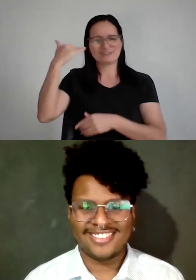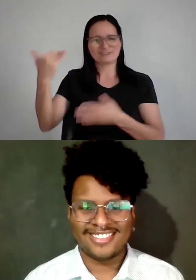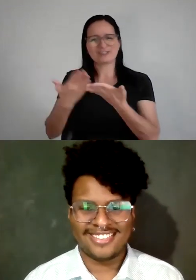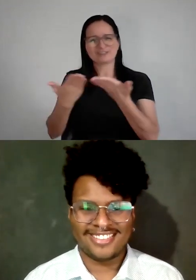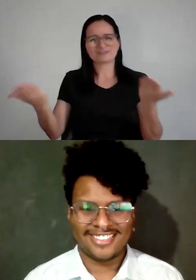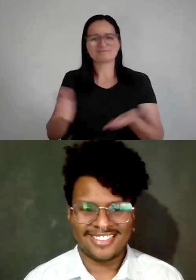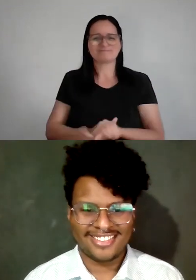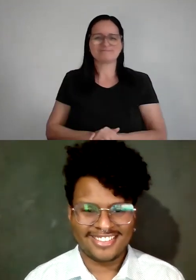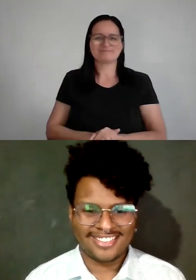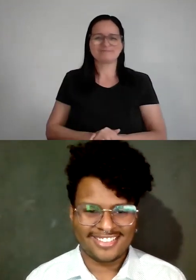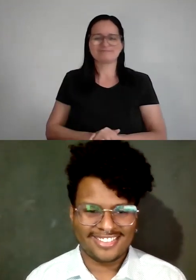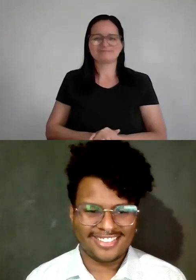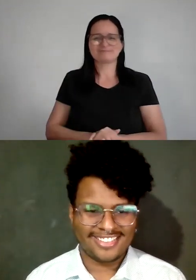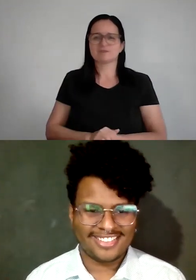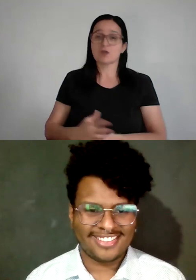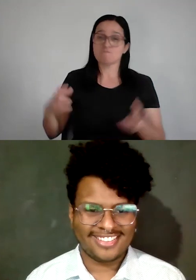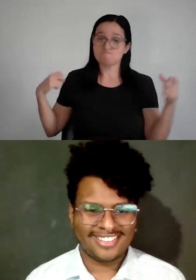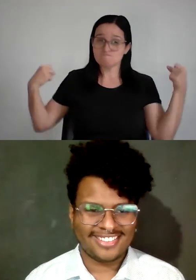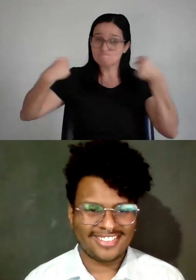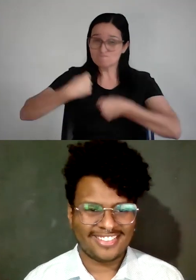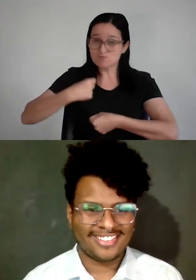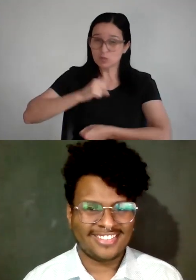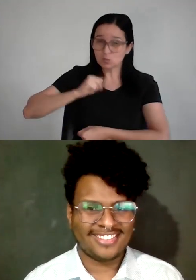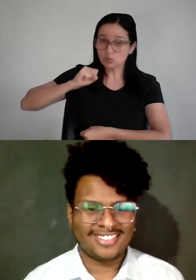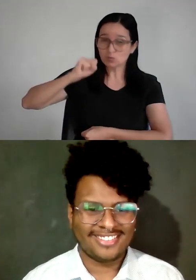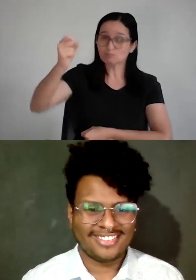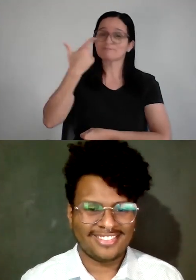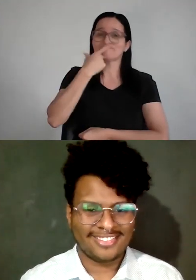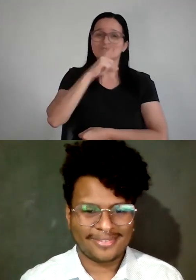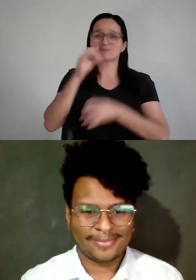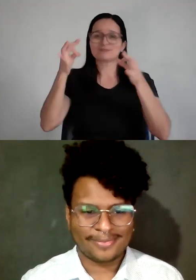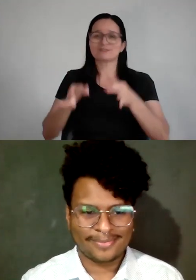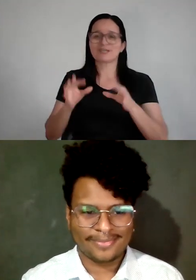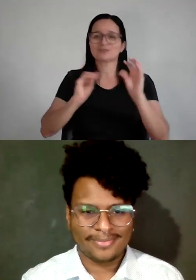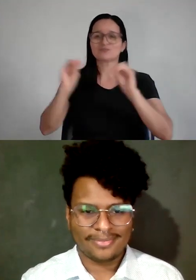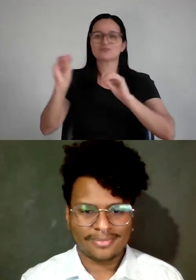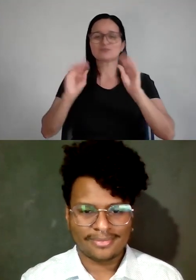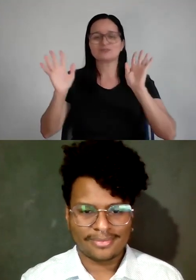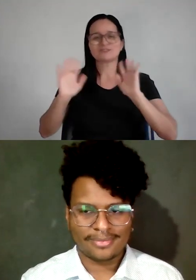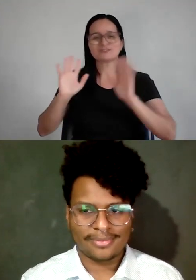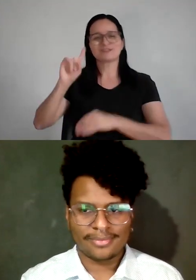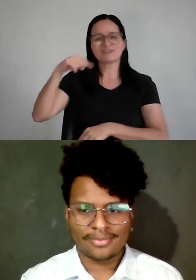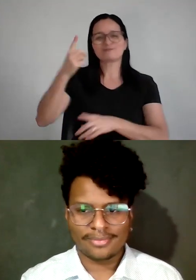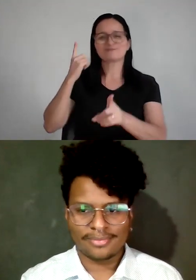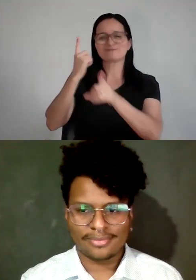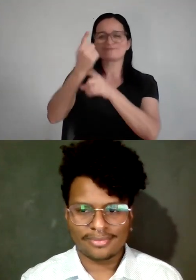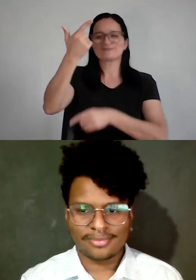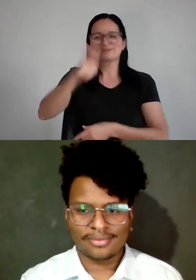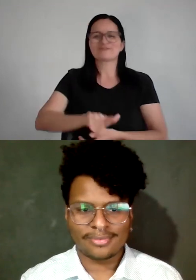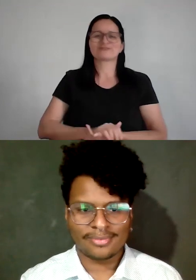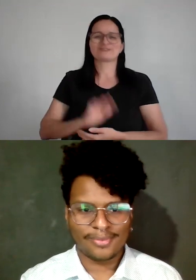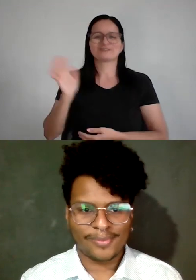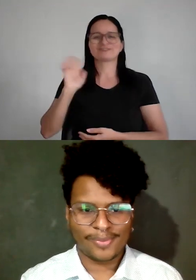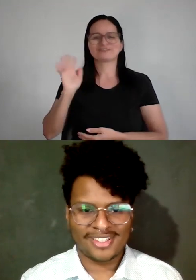Isso aí, capinha de super-homem, vamos embora que vai dar tudo certo. Beijo pessoal e daqui a pouco nós nos vemos de novo. Boa